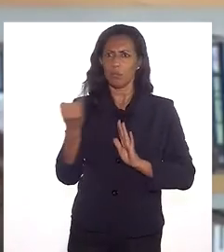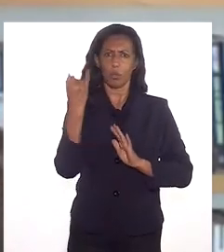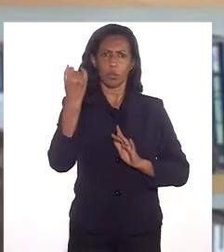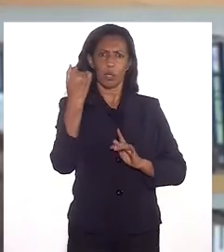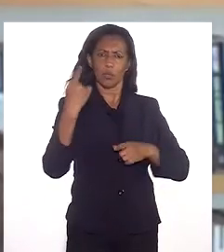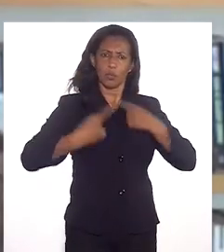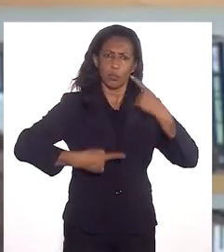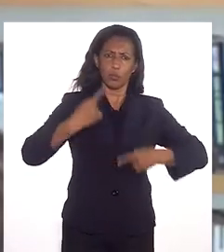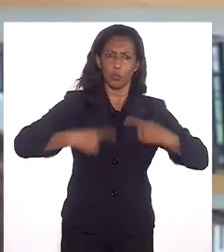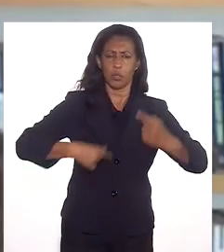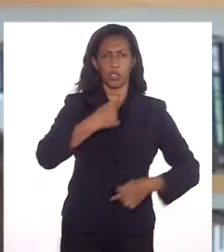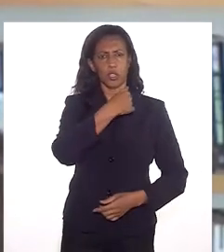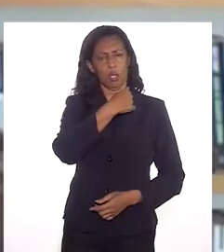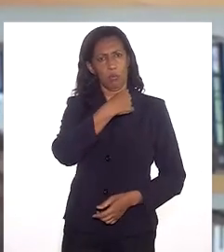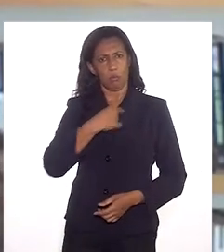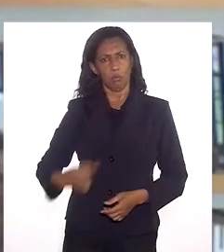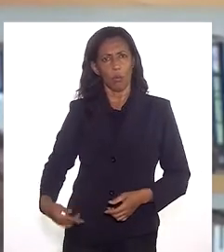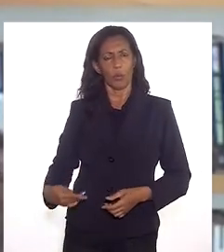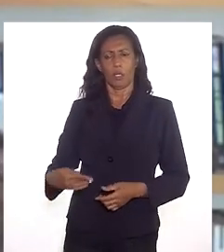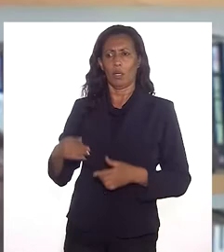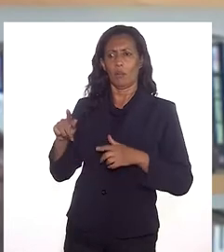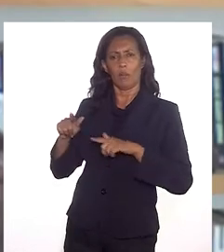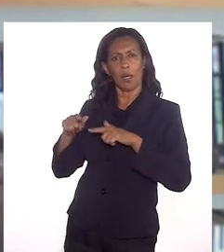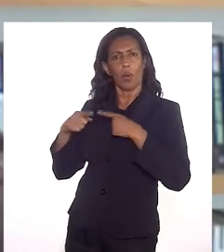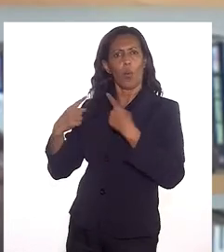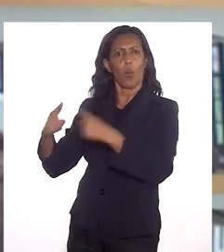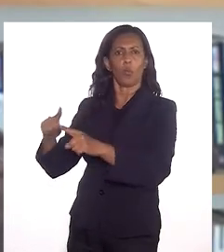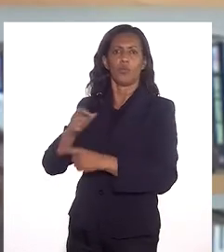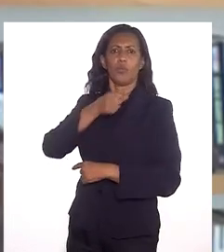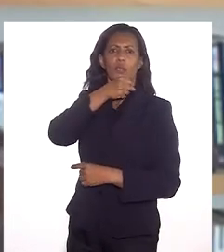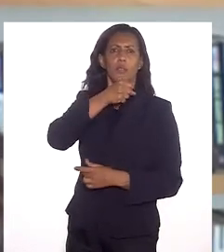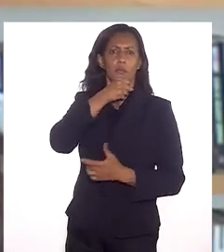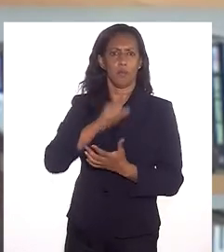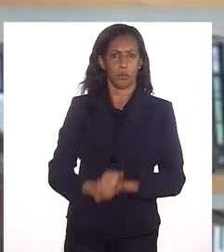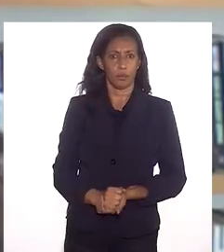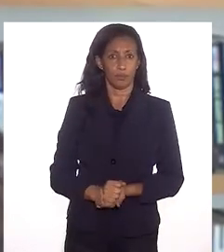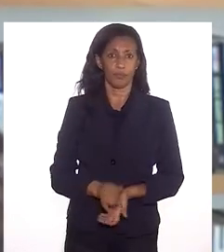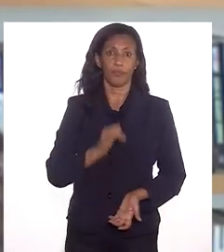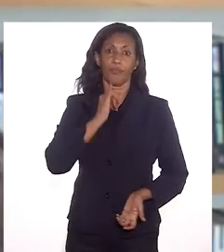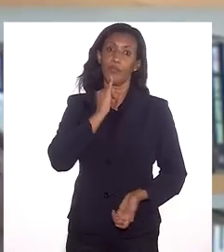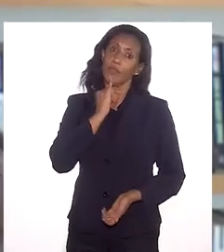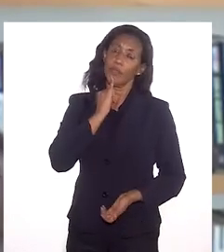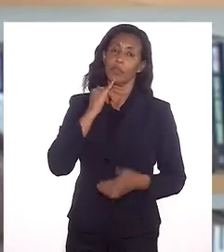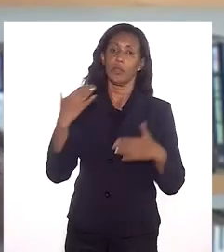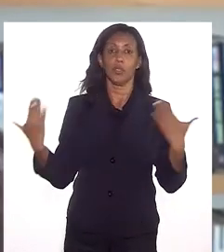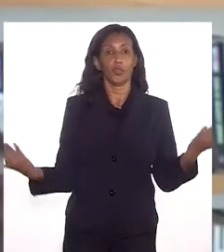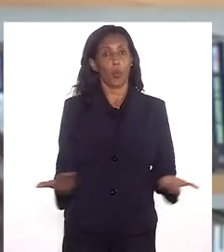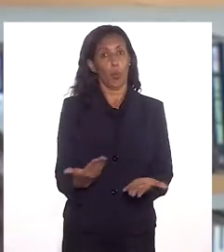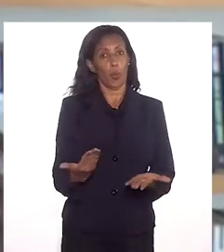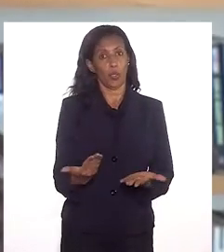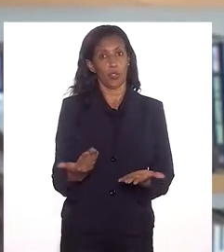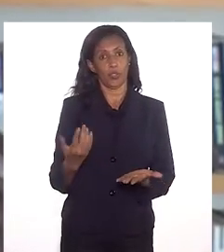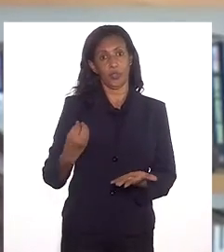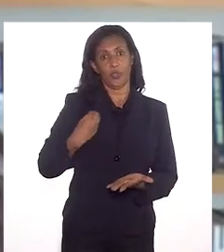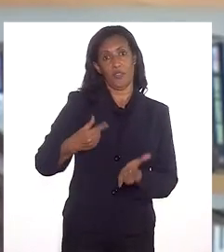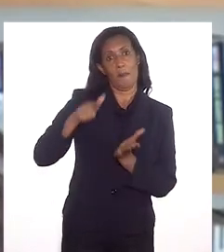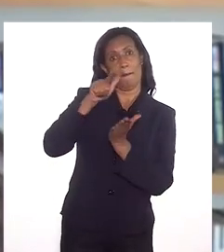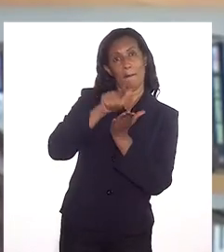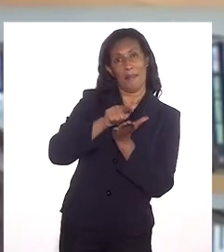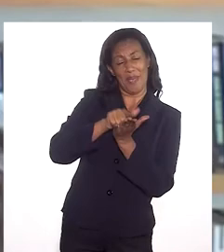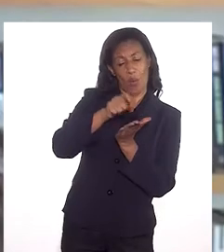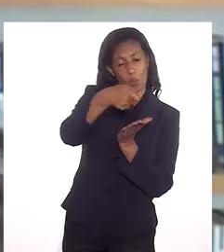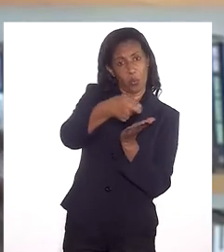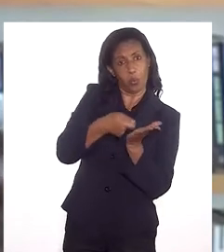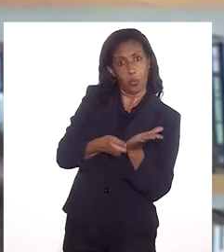importantíssimas de políticas públicas para enfrentar o envelhecimento. Infelizmente, essas políticas não têm saído do papel.